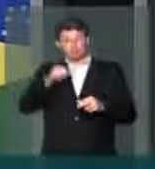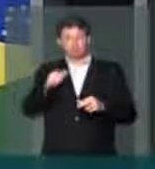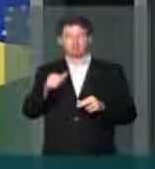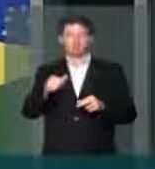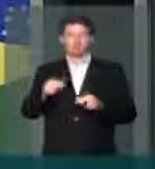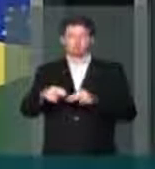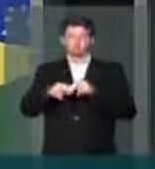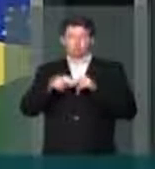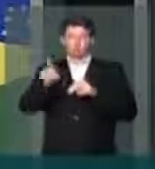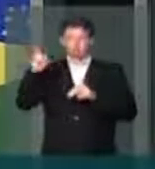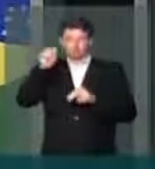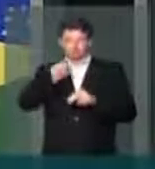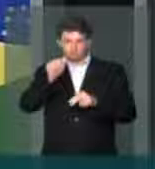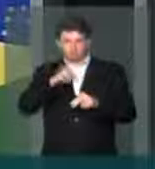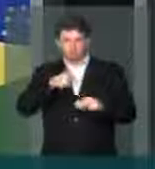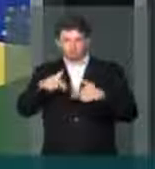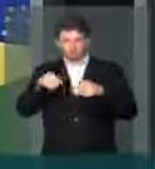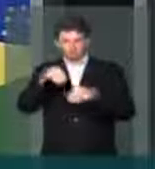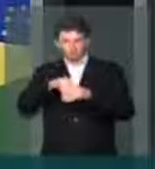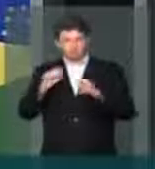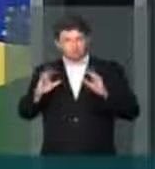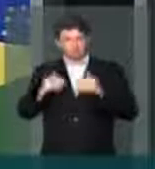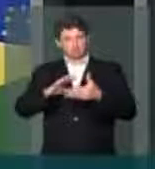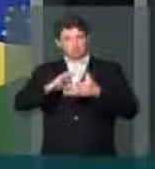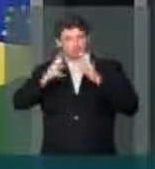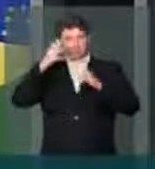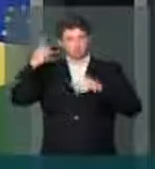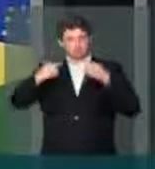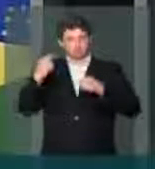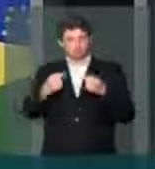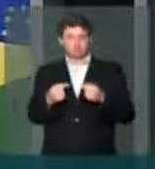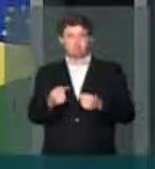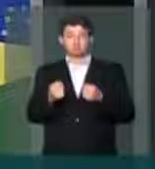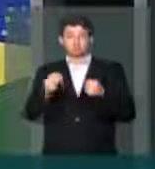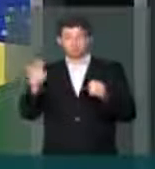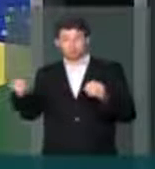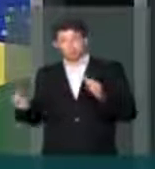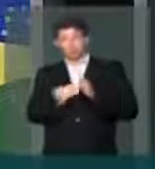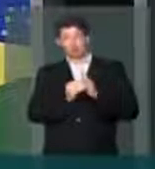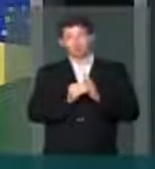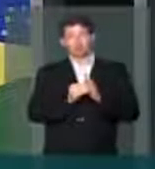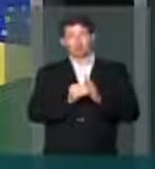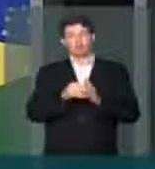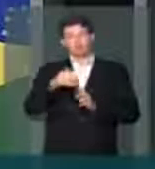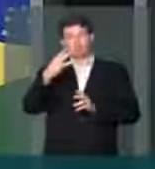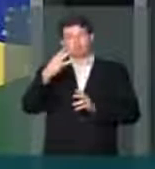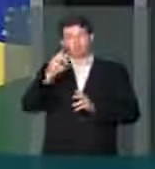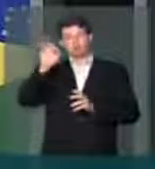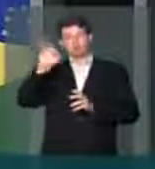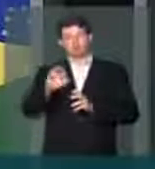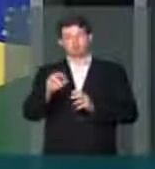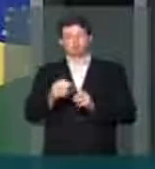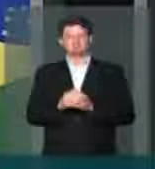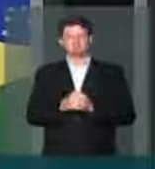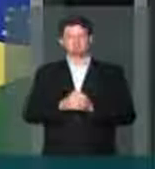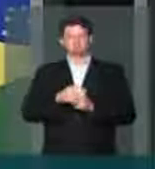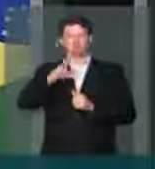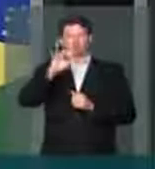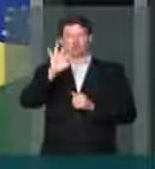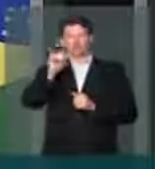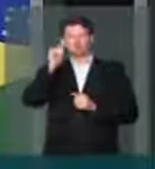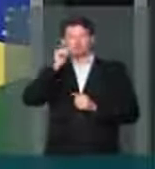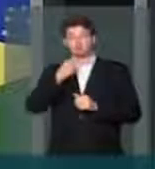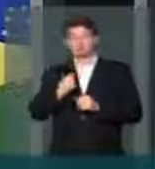e é por essas mulheres também que trabalhei na Comissão de Reforma Política para poder incluir aqui os 30% das